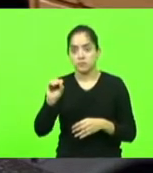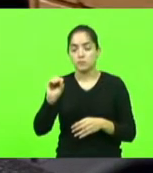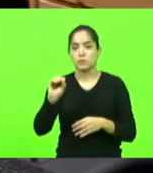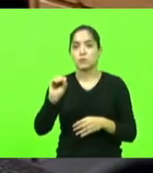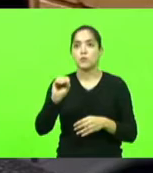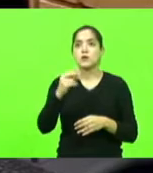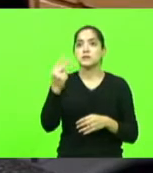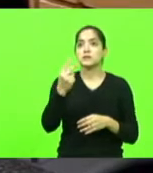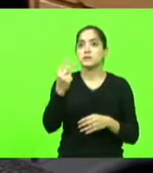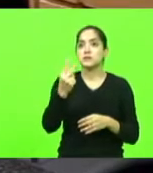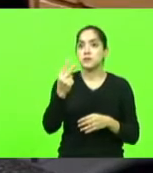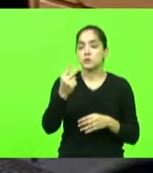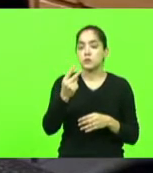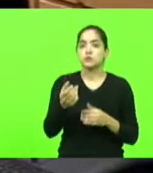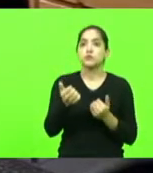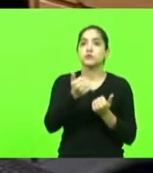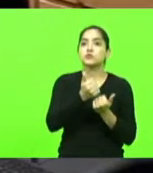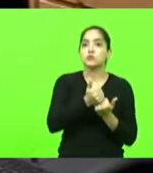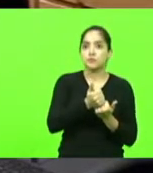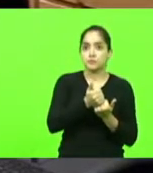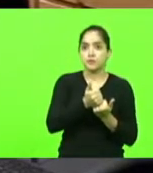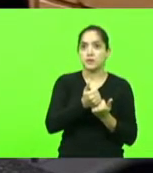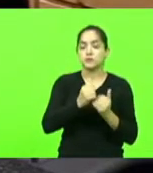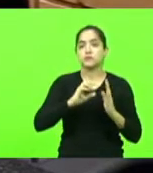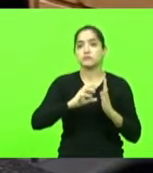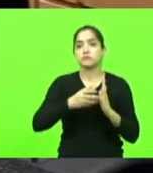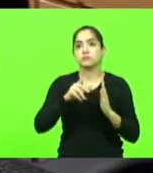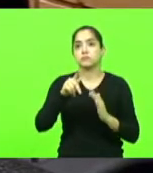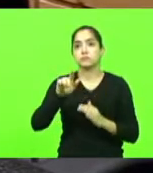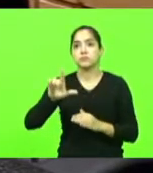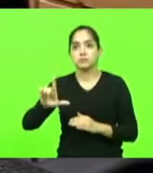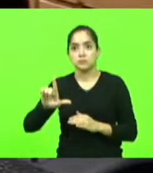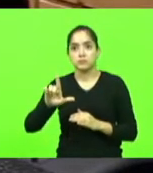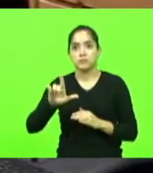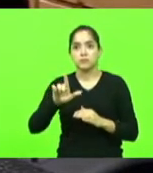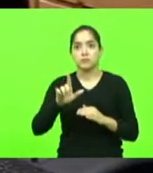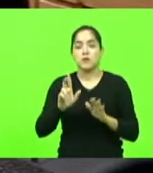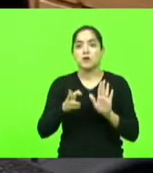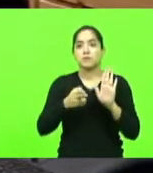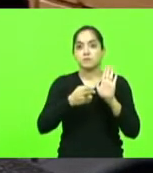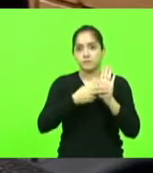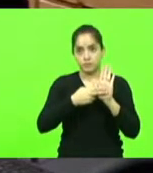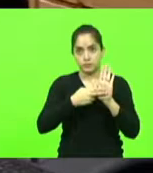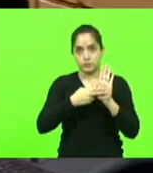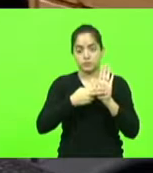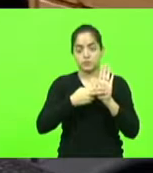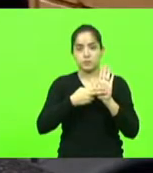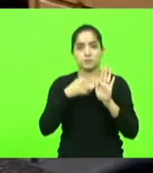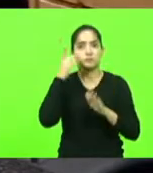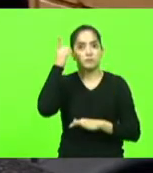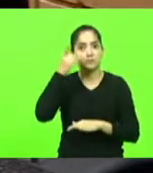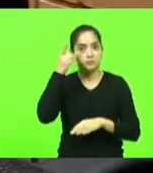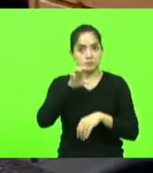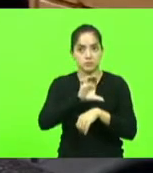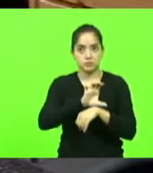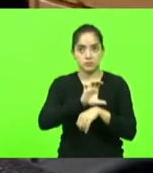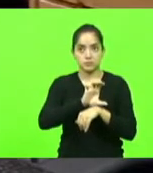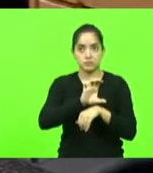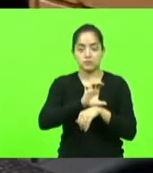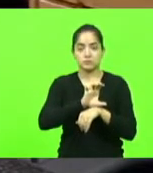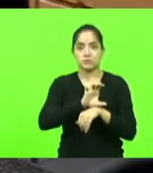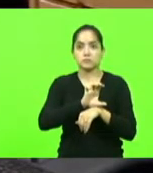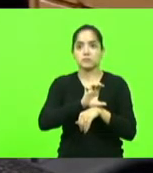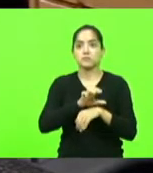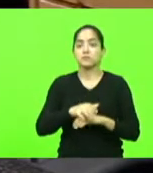segundo suplente do Partido Social Liberal, para ocupar cadeira de deputado neste poder, por declínio do primeiro